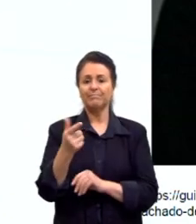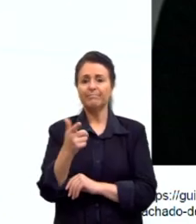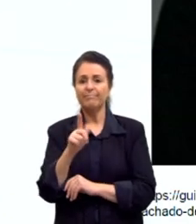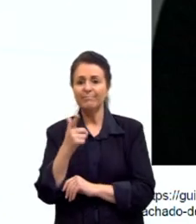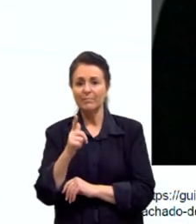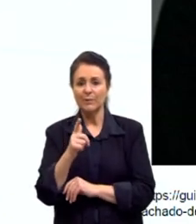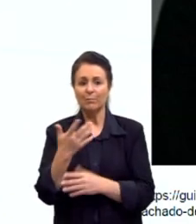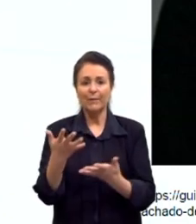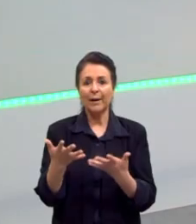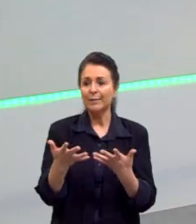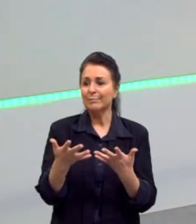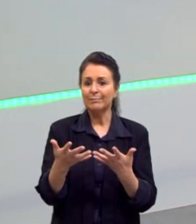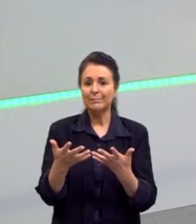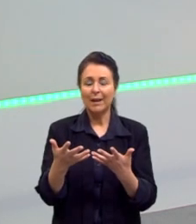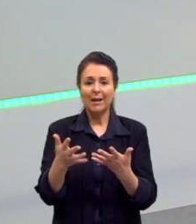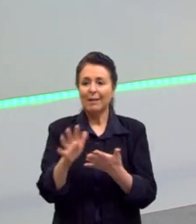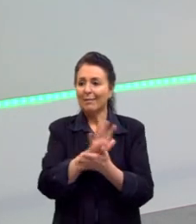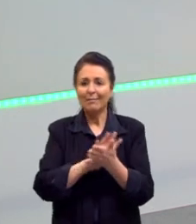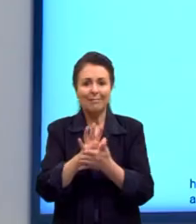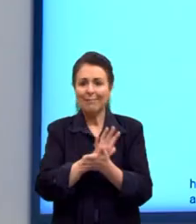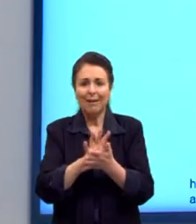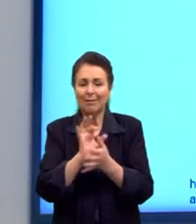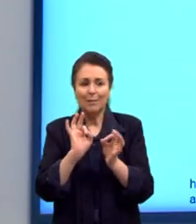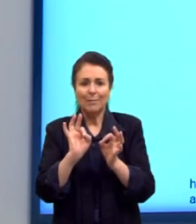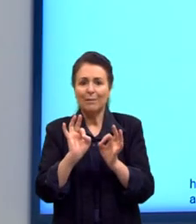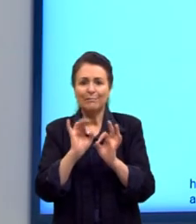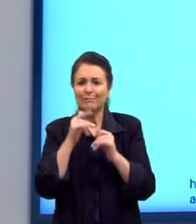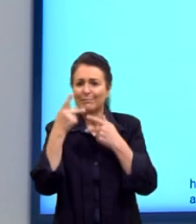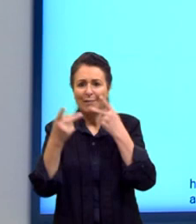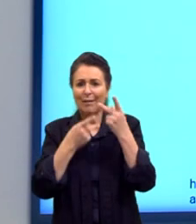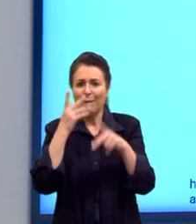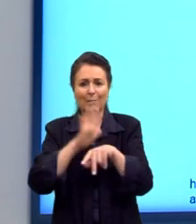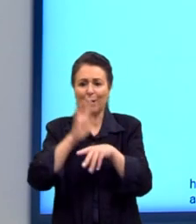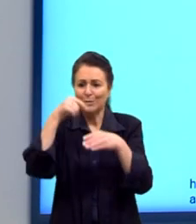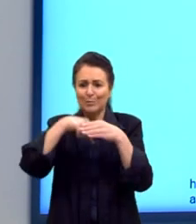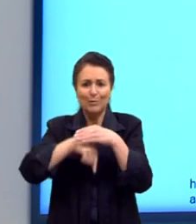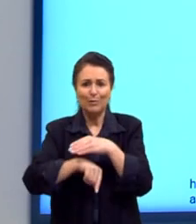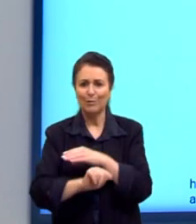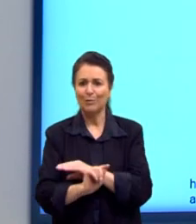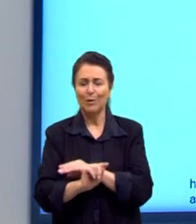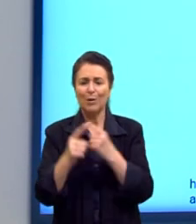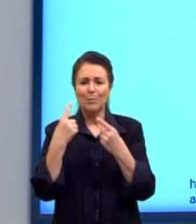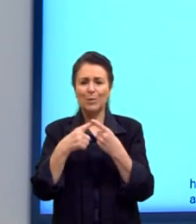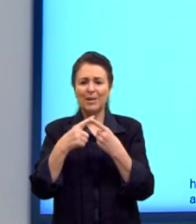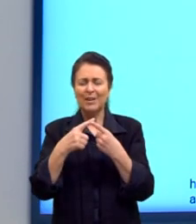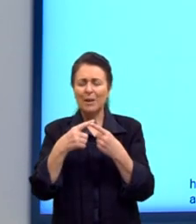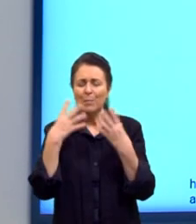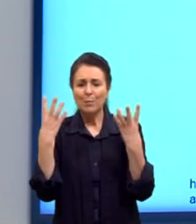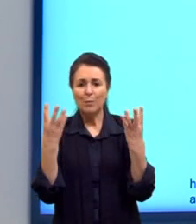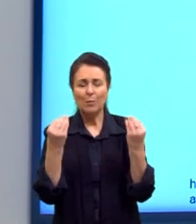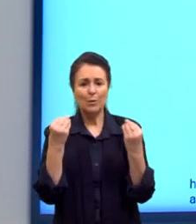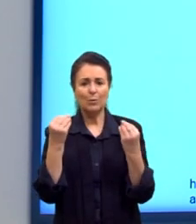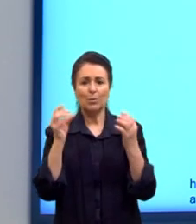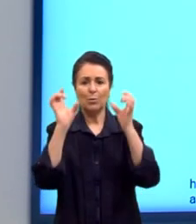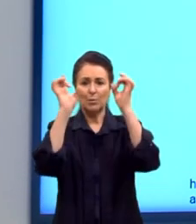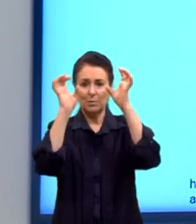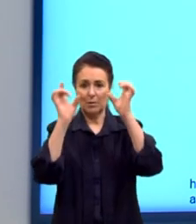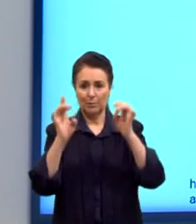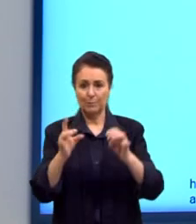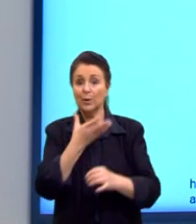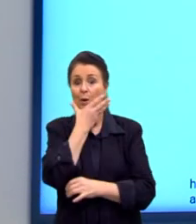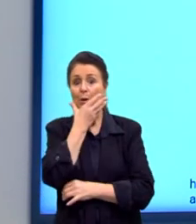uma imagem dele. Uma imagem do Machado de Assis. Vocês podem ver um homem negro, mulato.